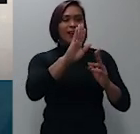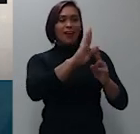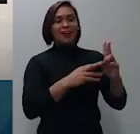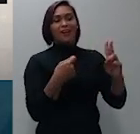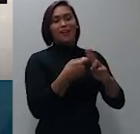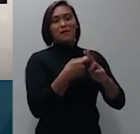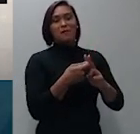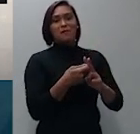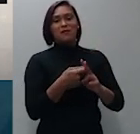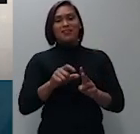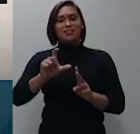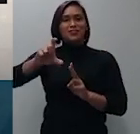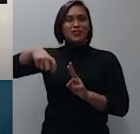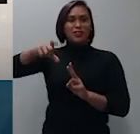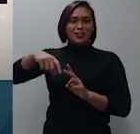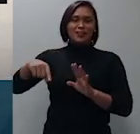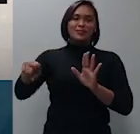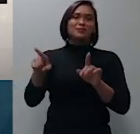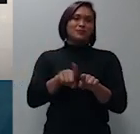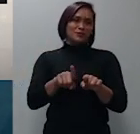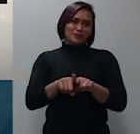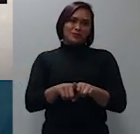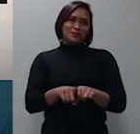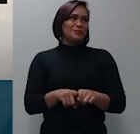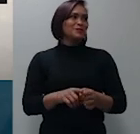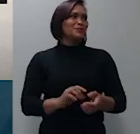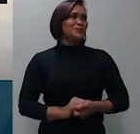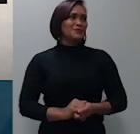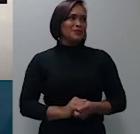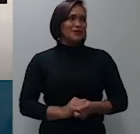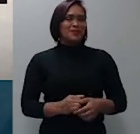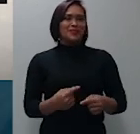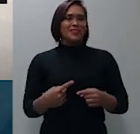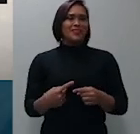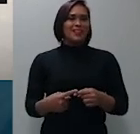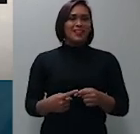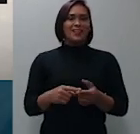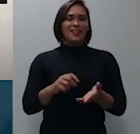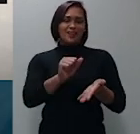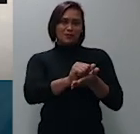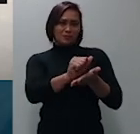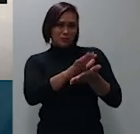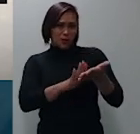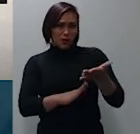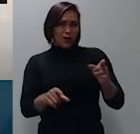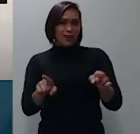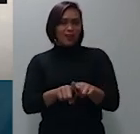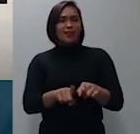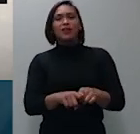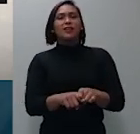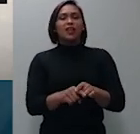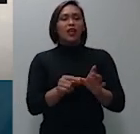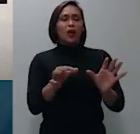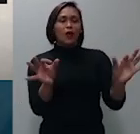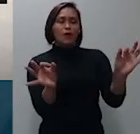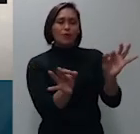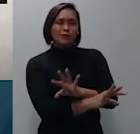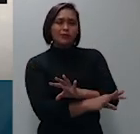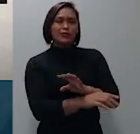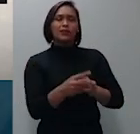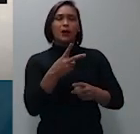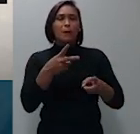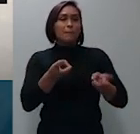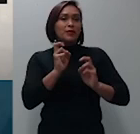é inegável que não pode ser premiada com os juros de mora desde o vencimento, visto que, além de se